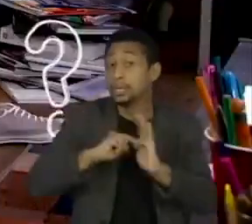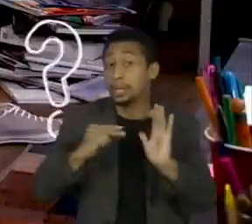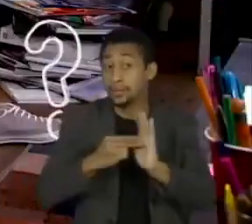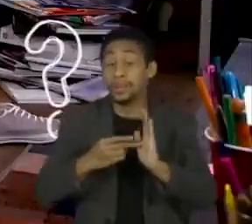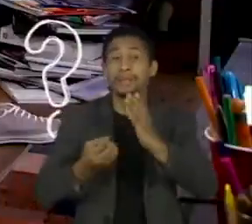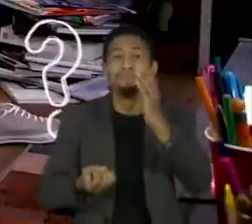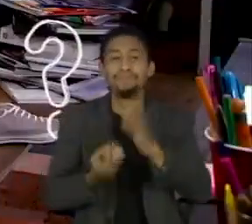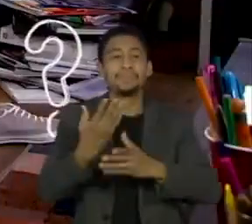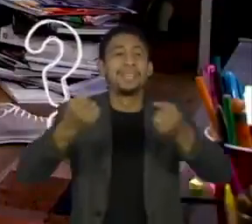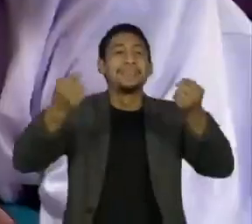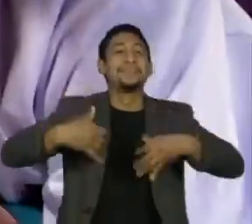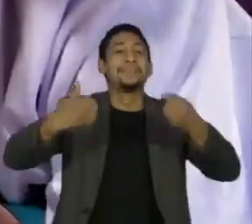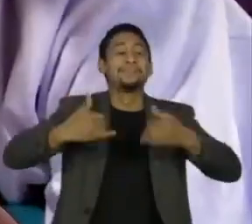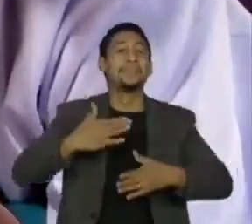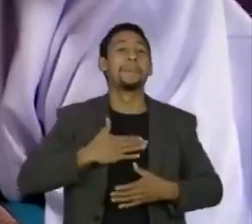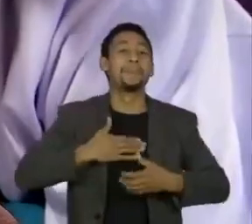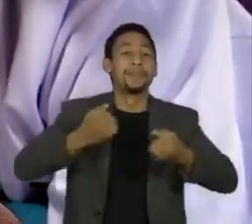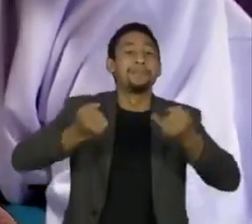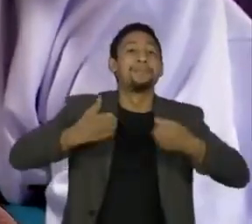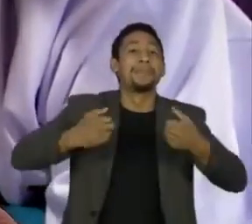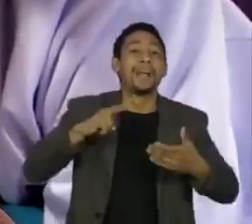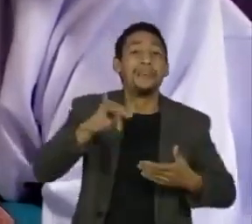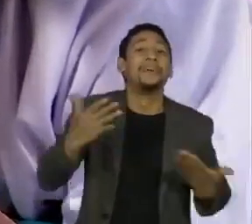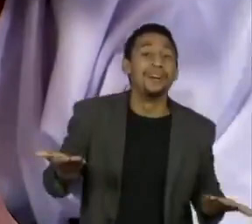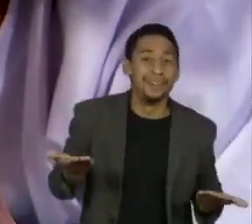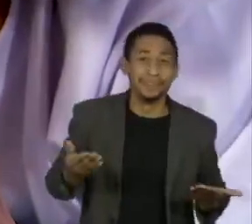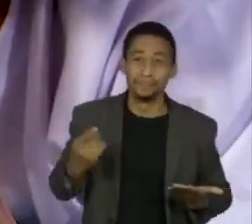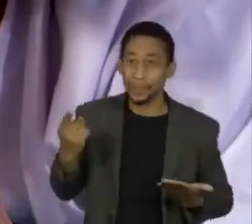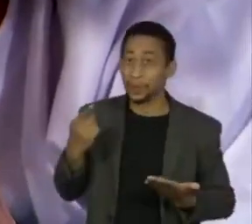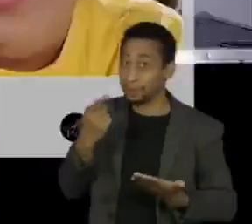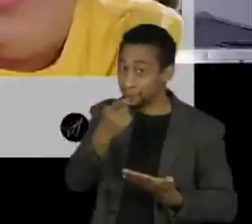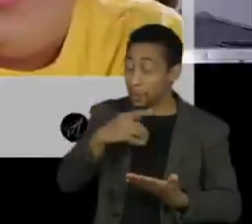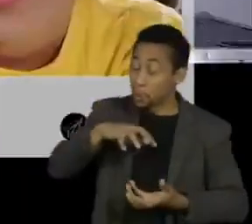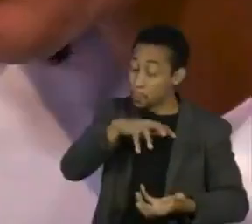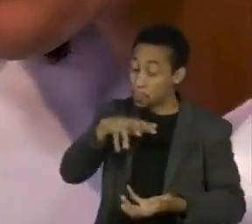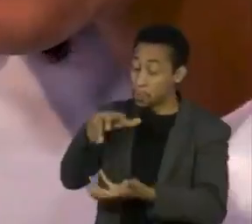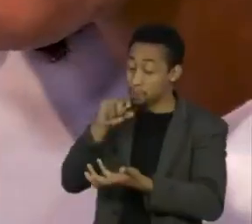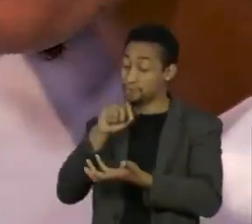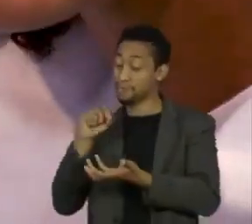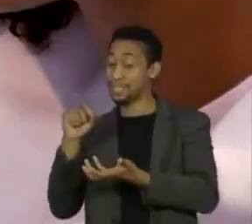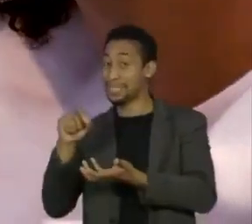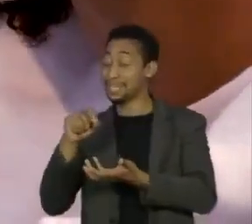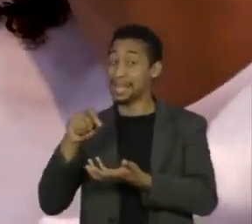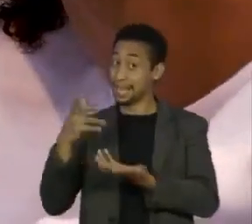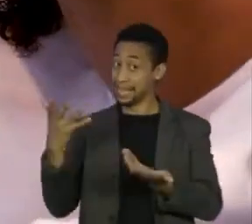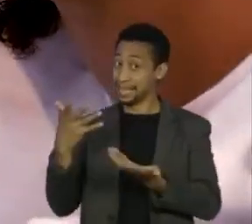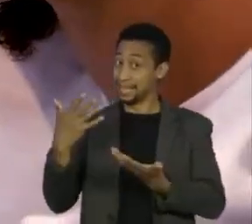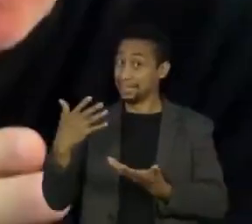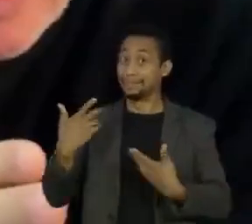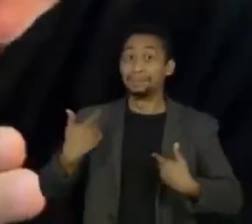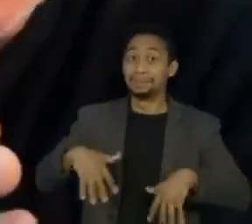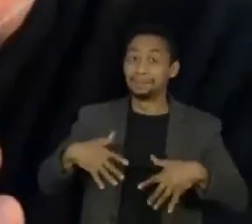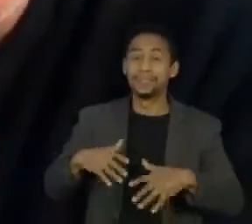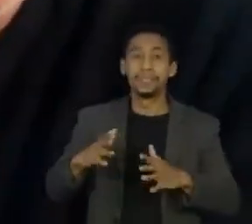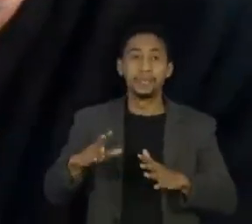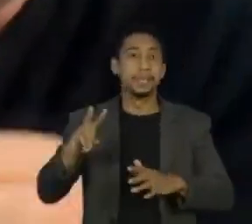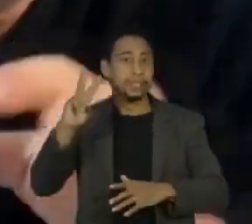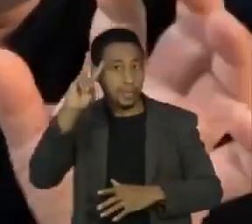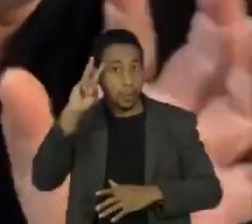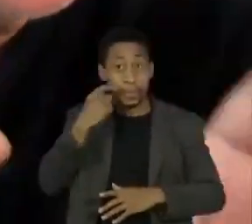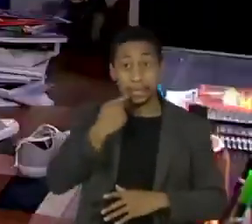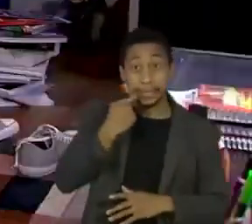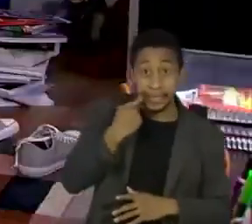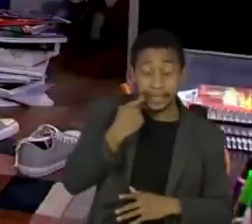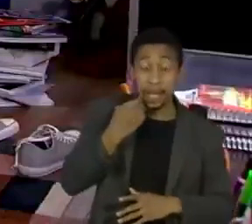Me Explica, vai. O lance envolve mais coisa do que a gente imagina, né? O Marcelo Taz? Os programas vão ao ar de segunda a